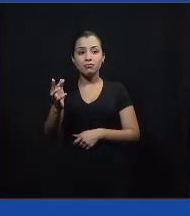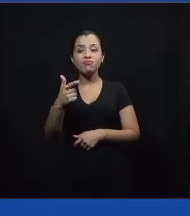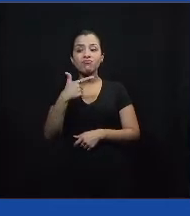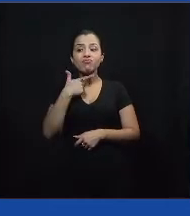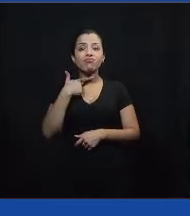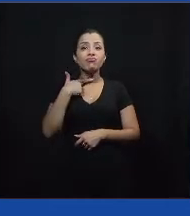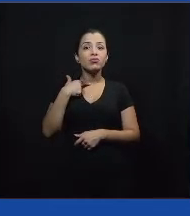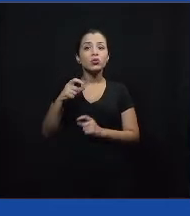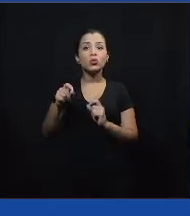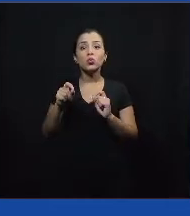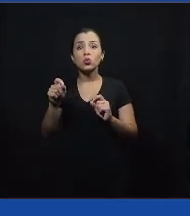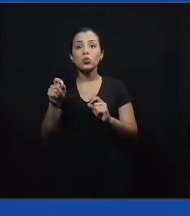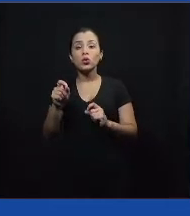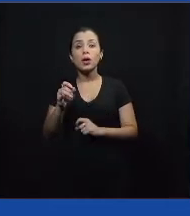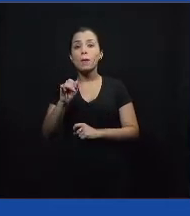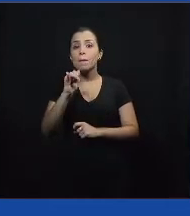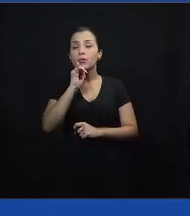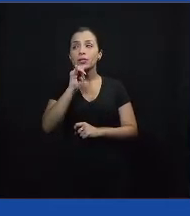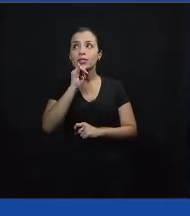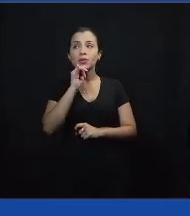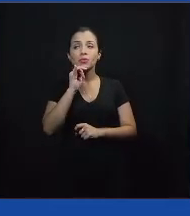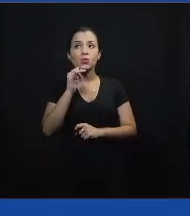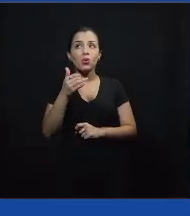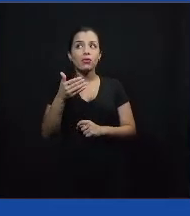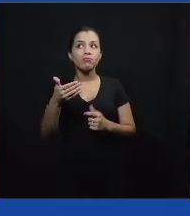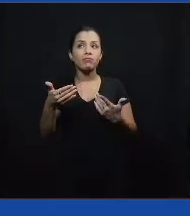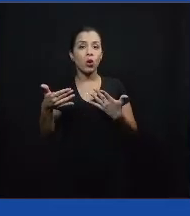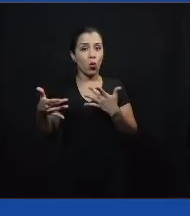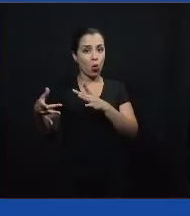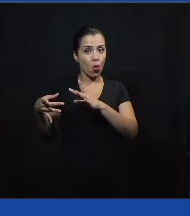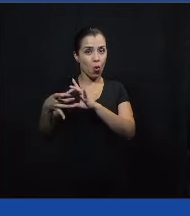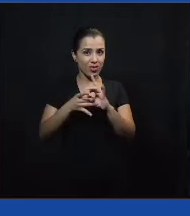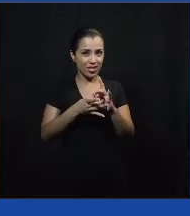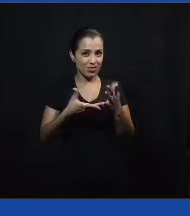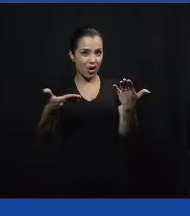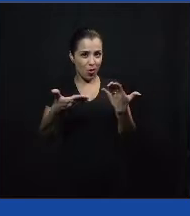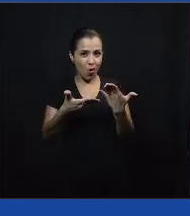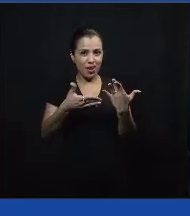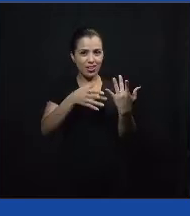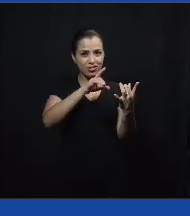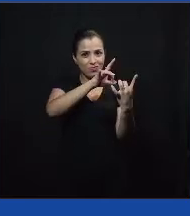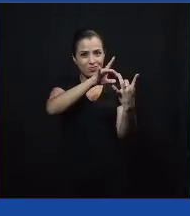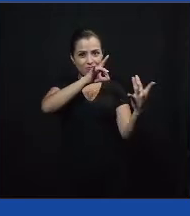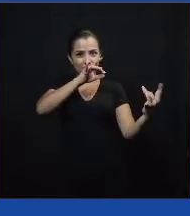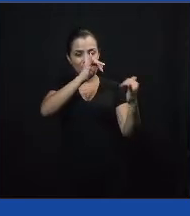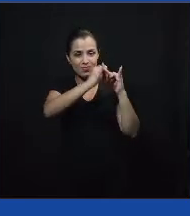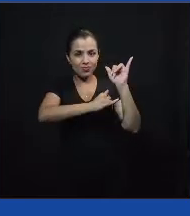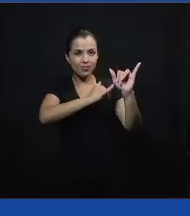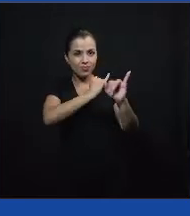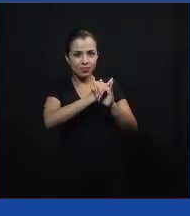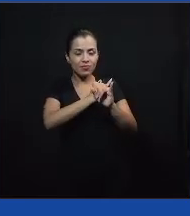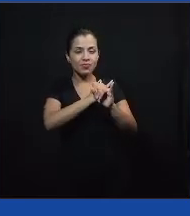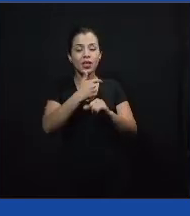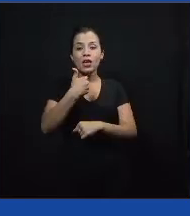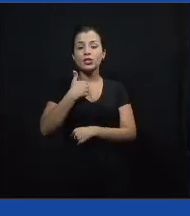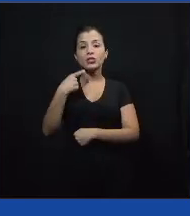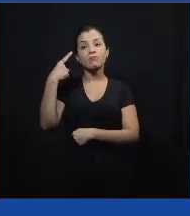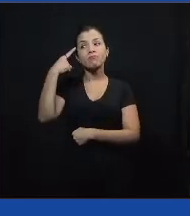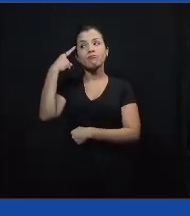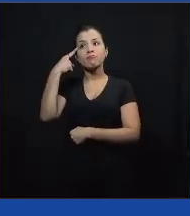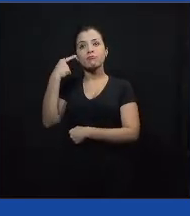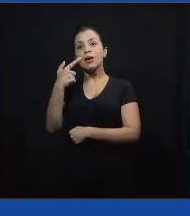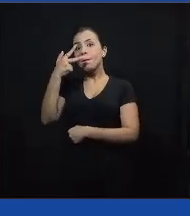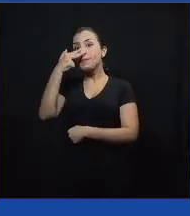vamos pensar na situação ideal, o que seria nesse contexto de educação à distância, uma situação que a gente julga que é melhor